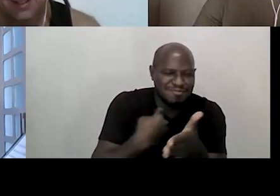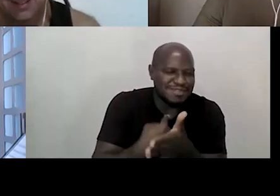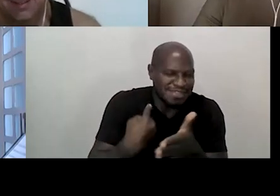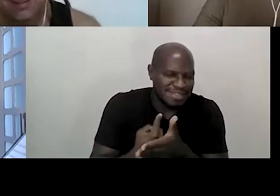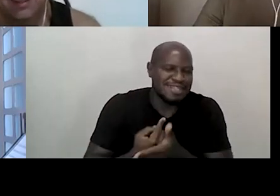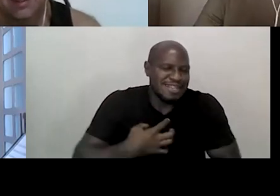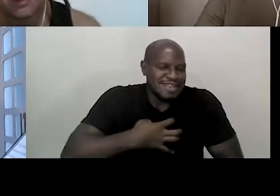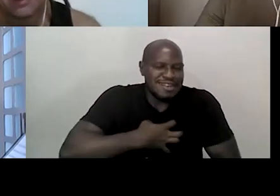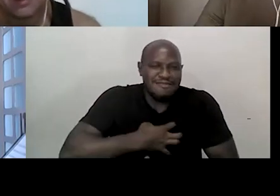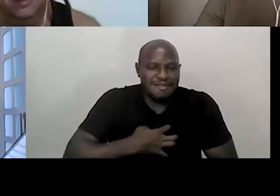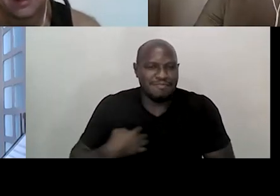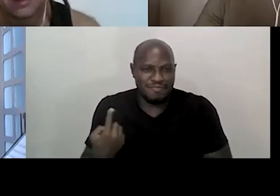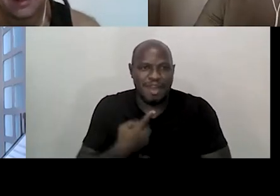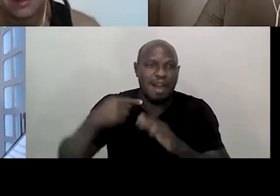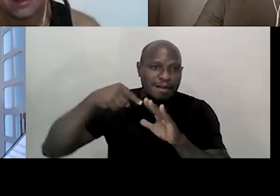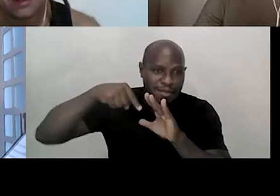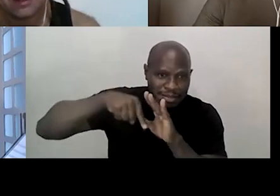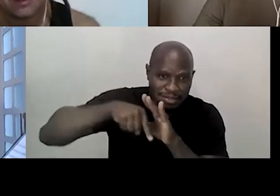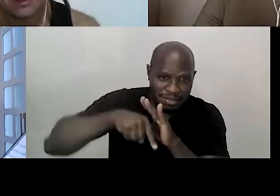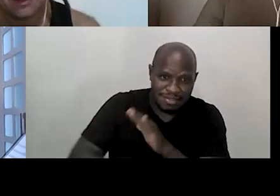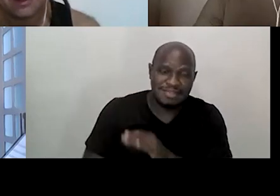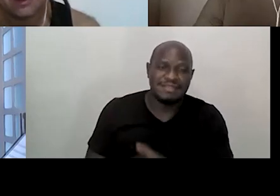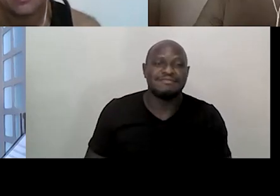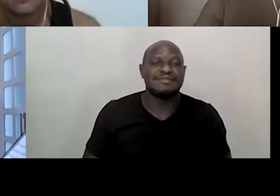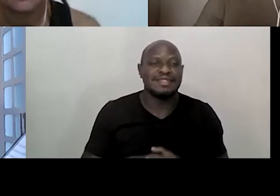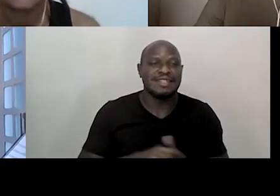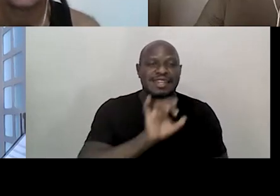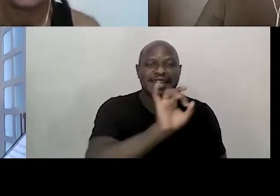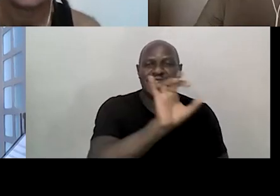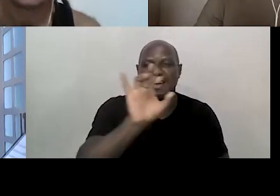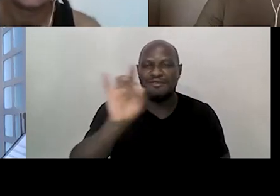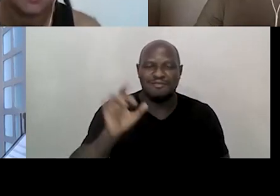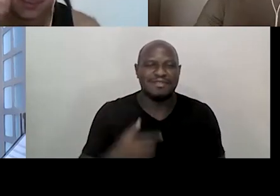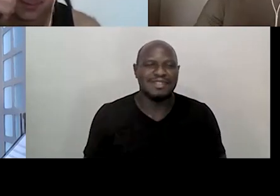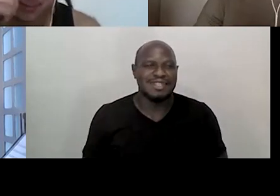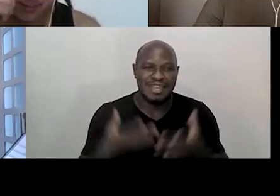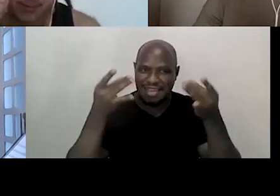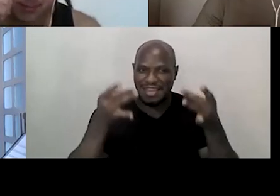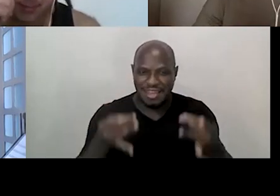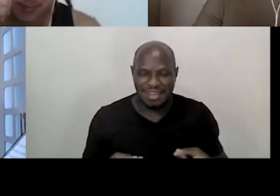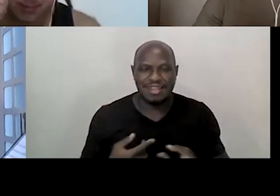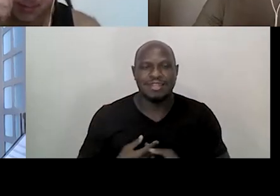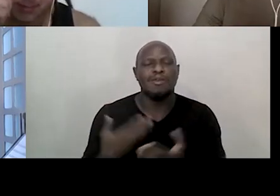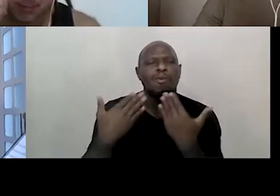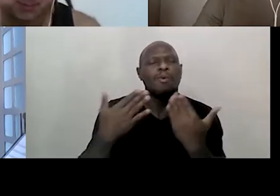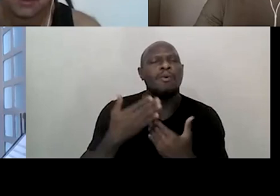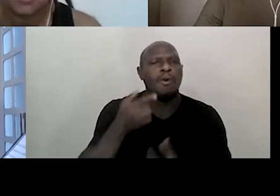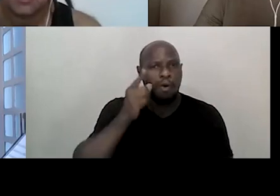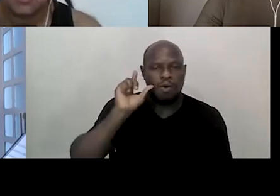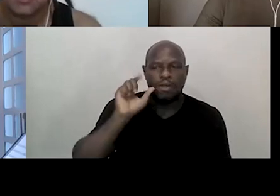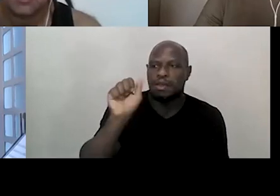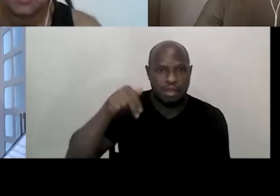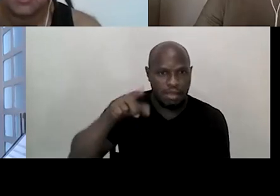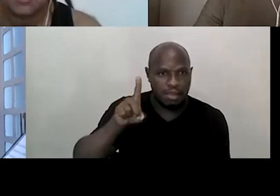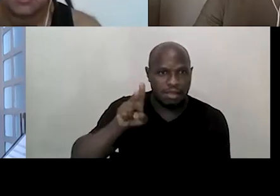maneira da gente ir aprofundando aí nessas especificidades. Eu estava falando para a Andréia ontem, meu povo, porque eu fico